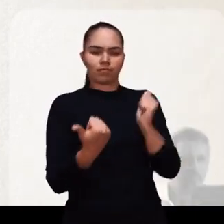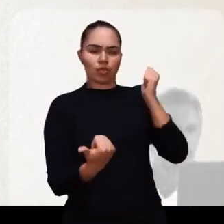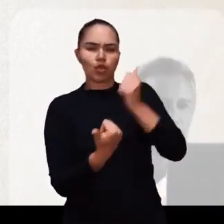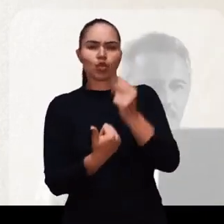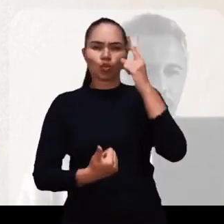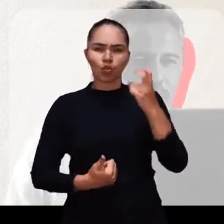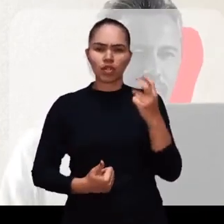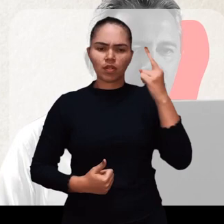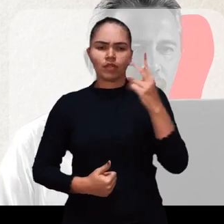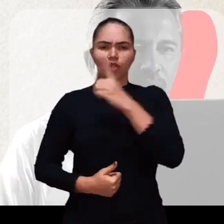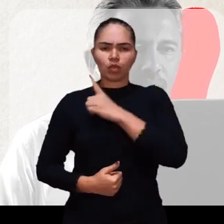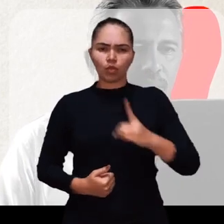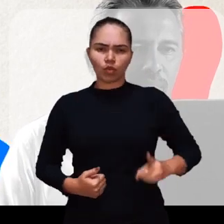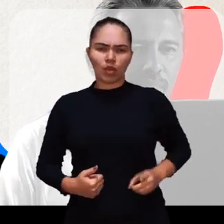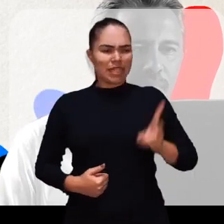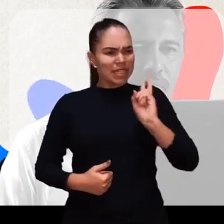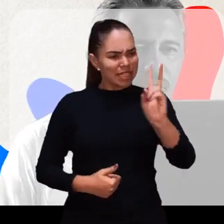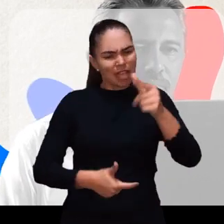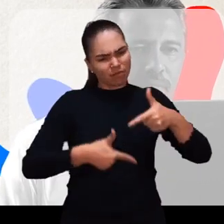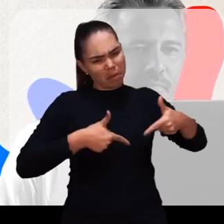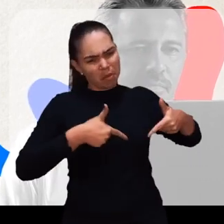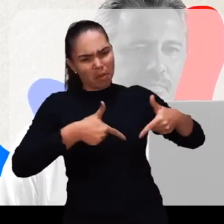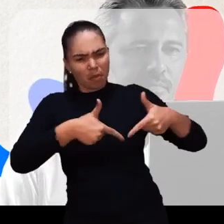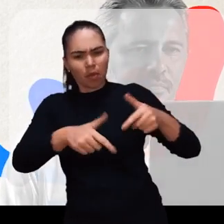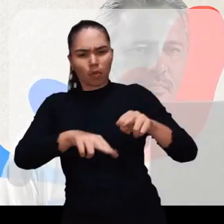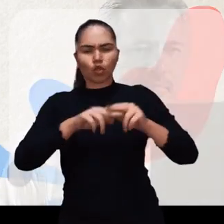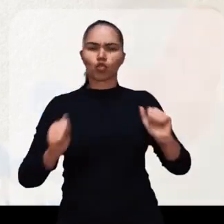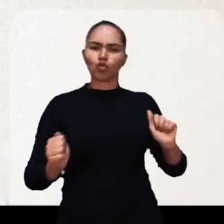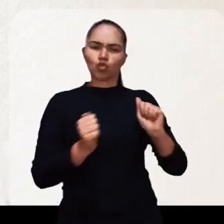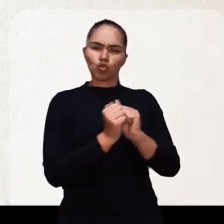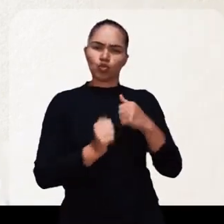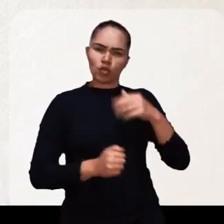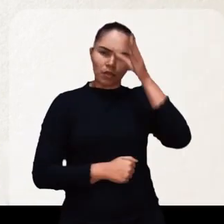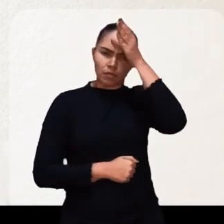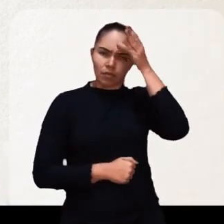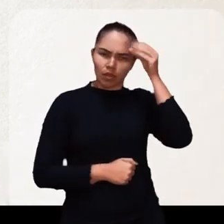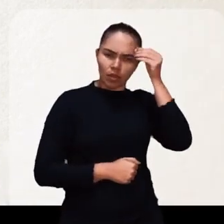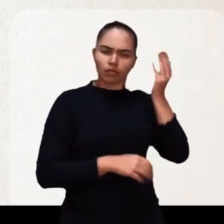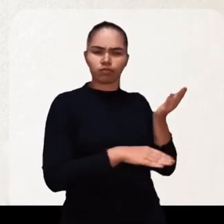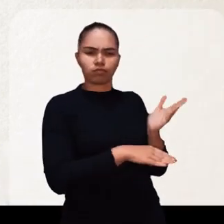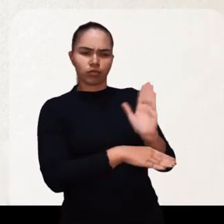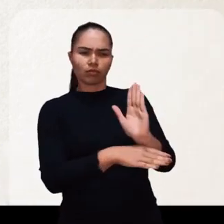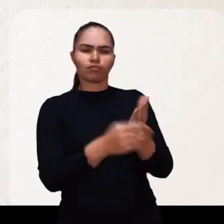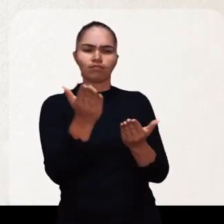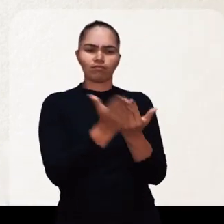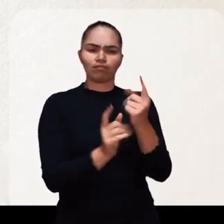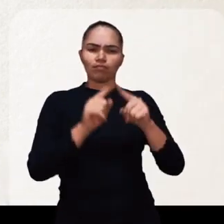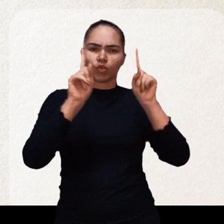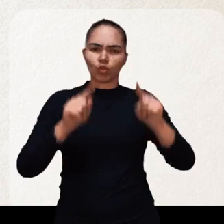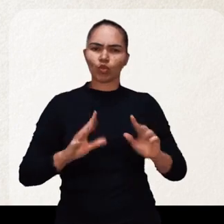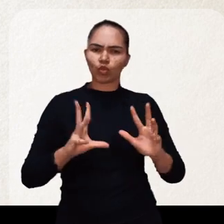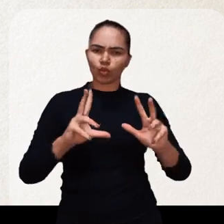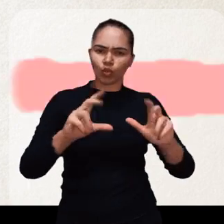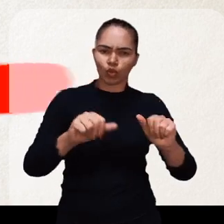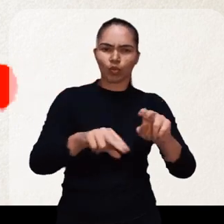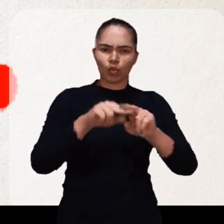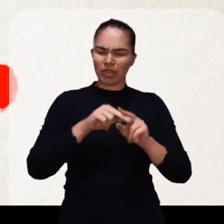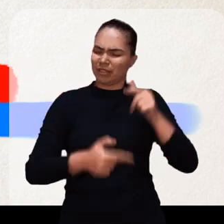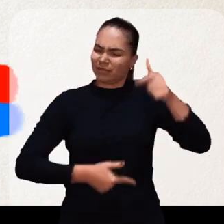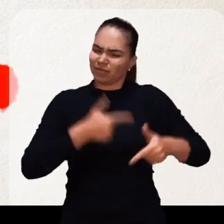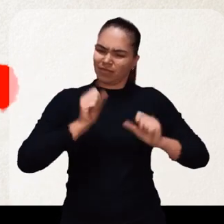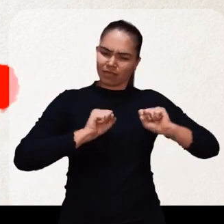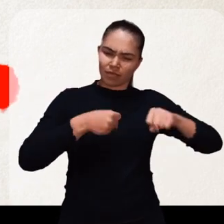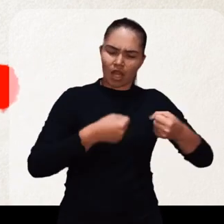Duas vezes deputado, sempre foi bem combativo E ao lado de Camilo, benefícios aprovou